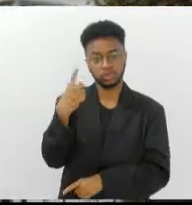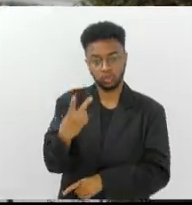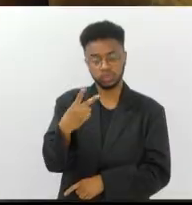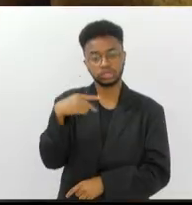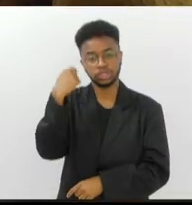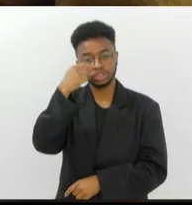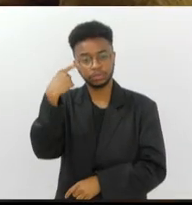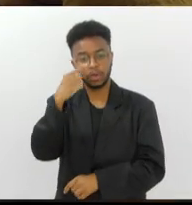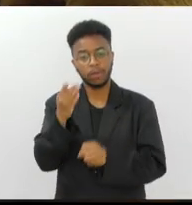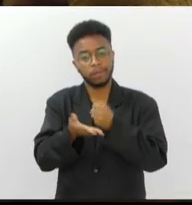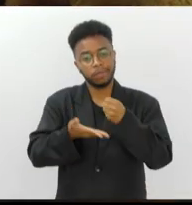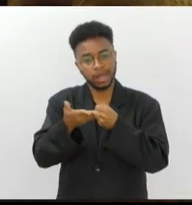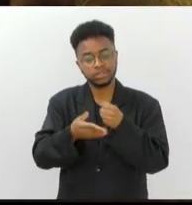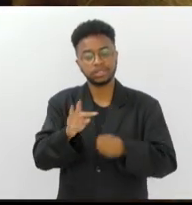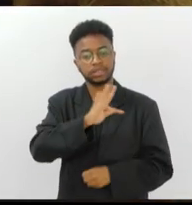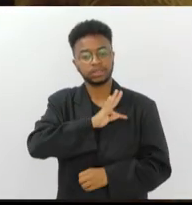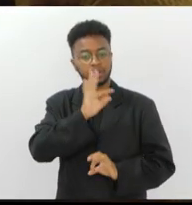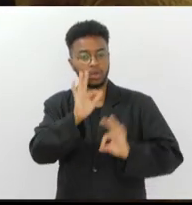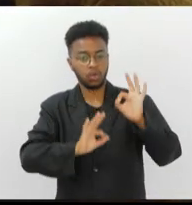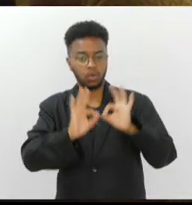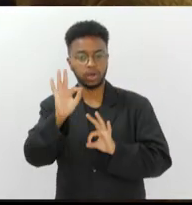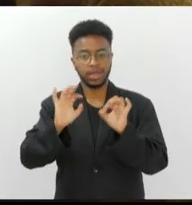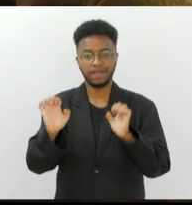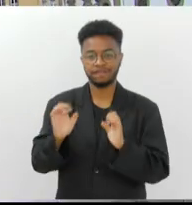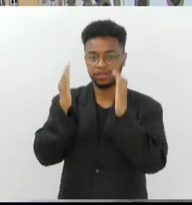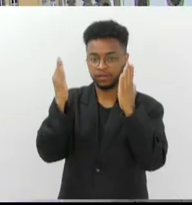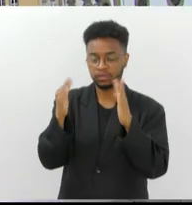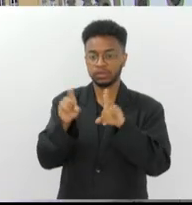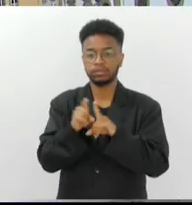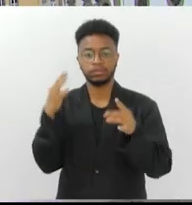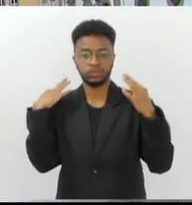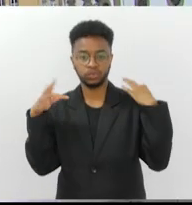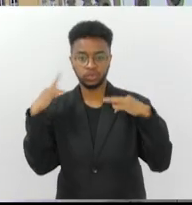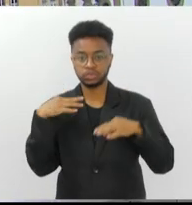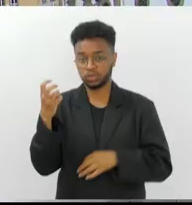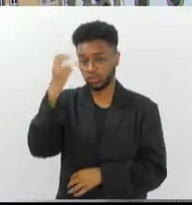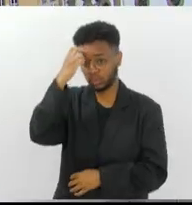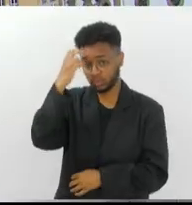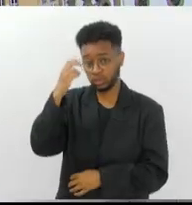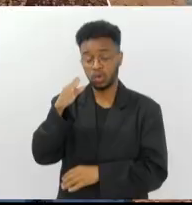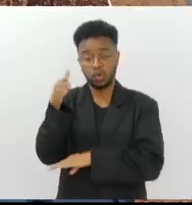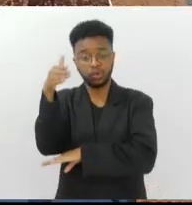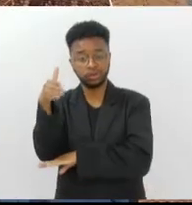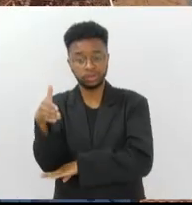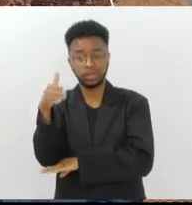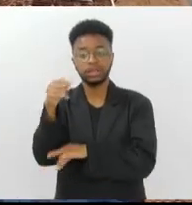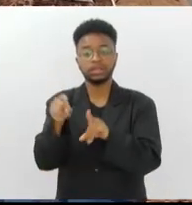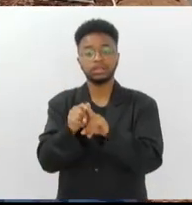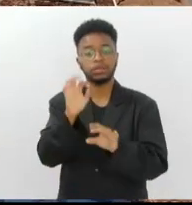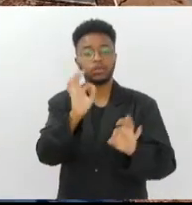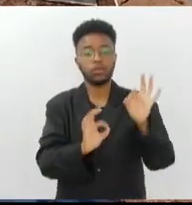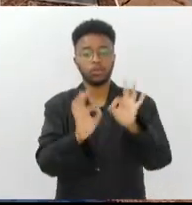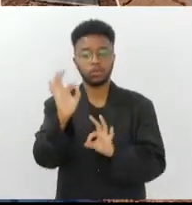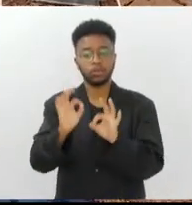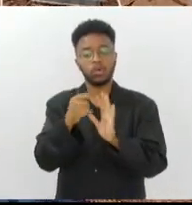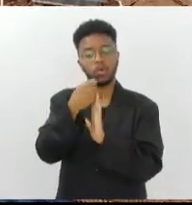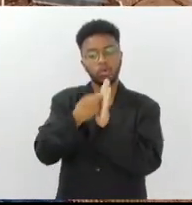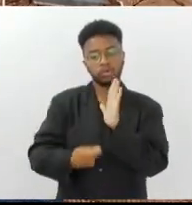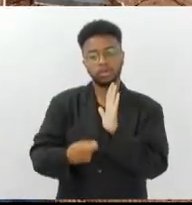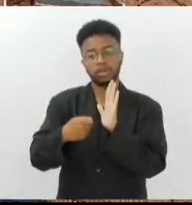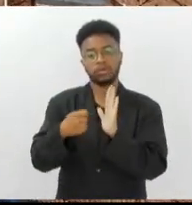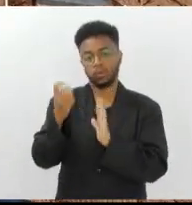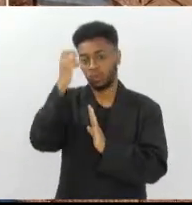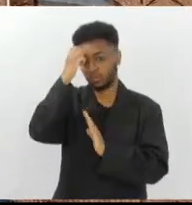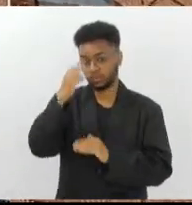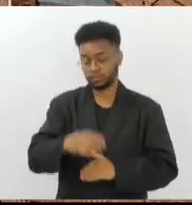básico, técnicas de organização de eventos, turismo cultural, hotelaria e elaboração de roteiros culturais.